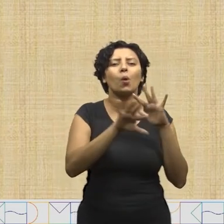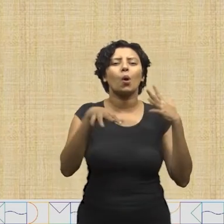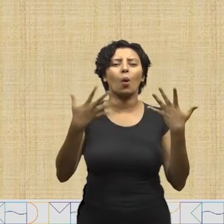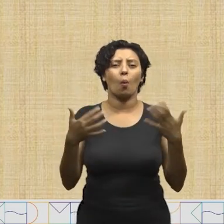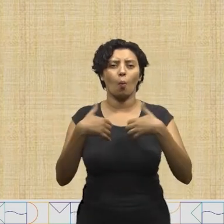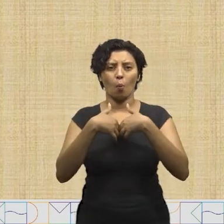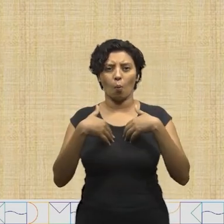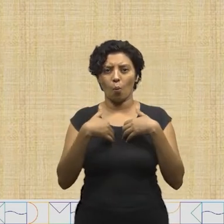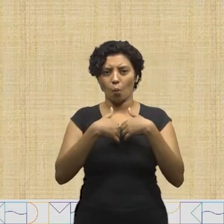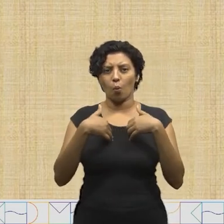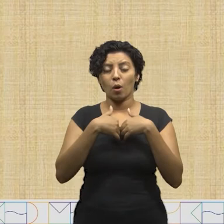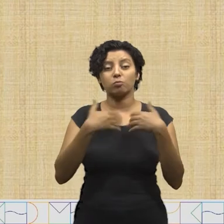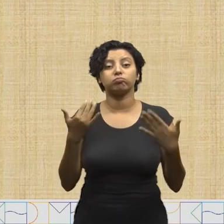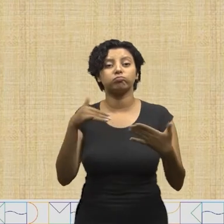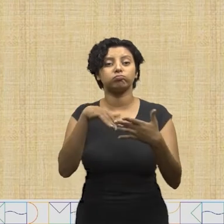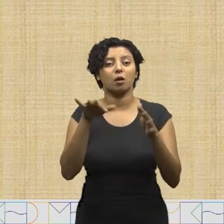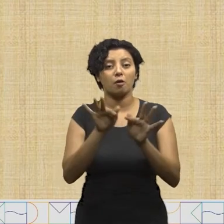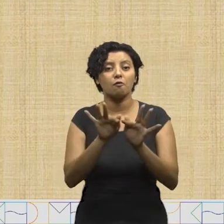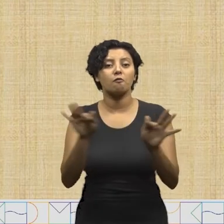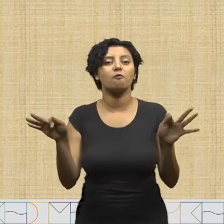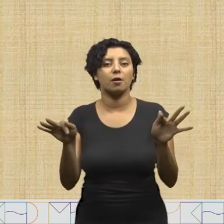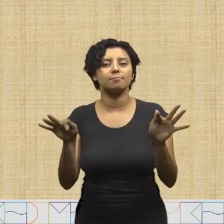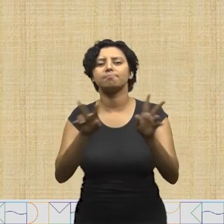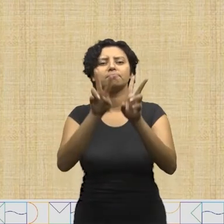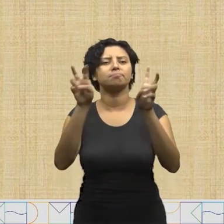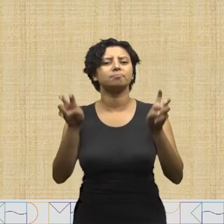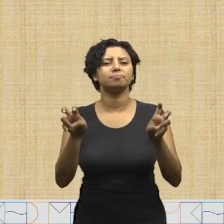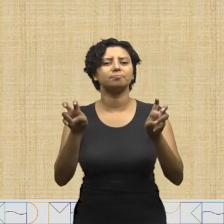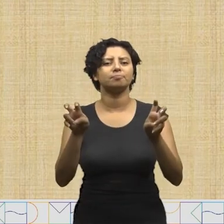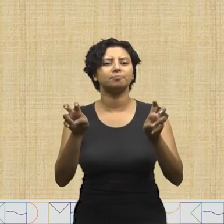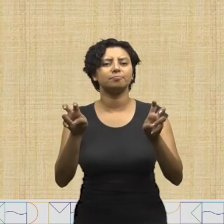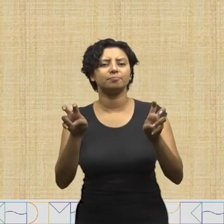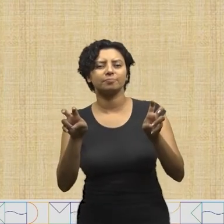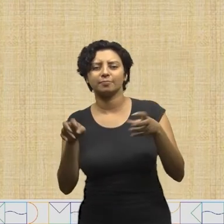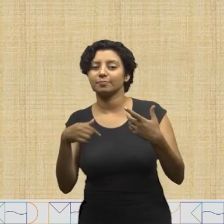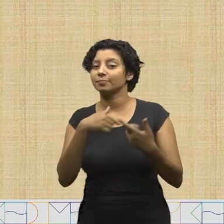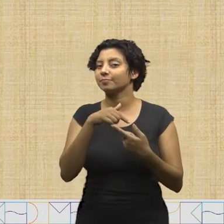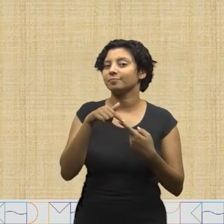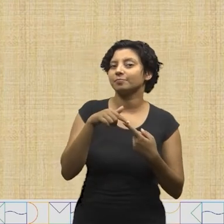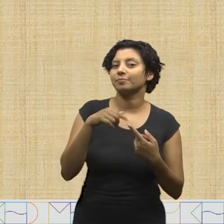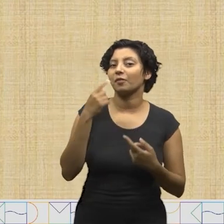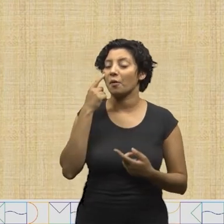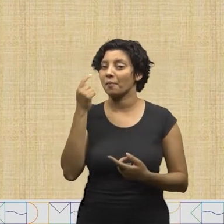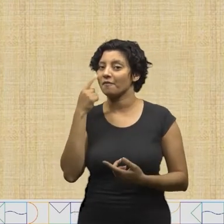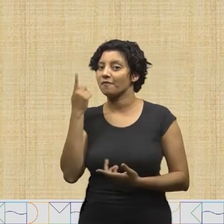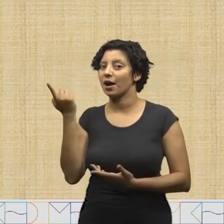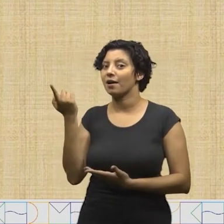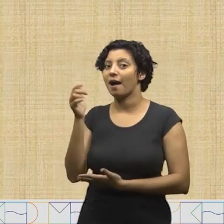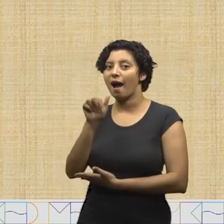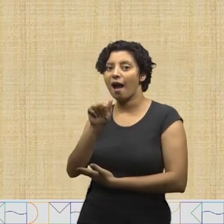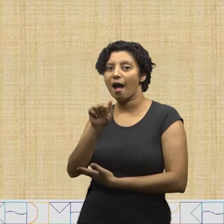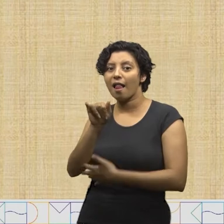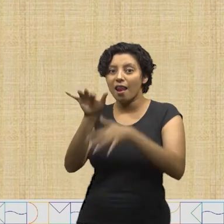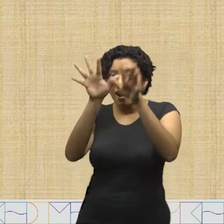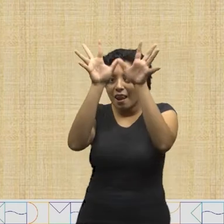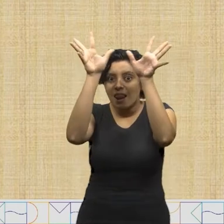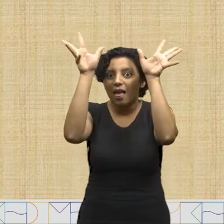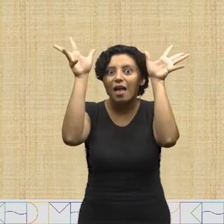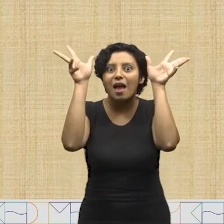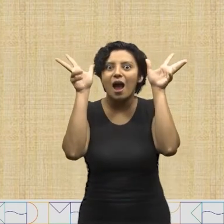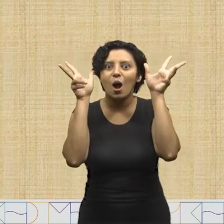de qual animal o último verso do texto fala. Será que é a letrinha A?